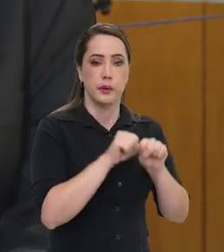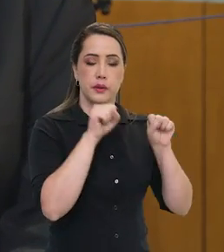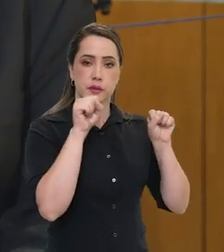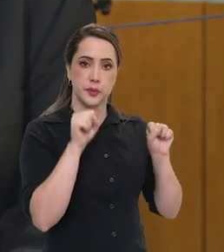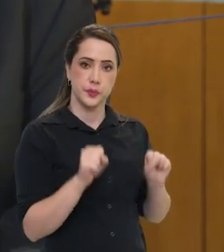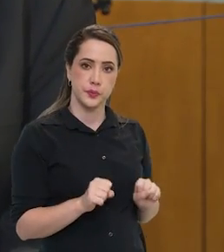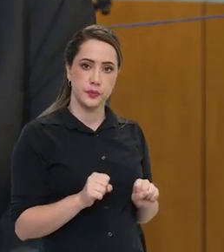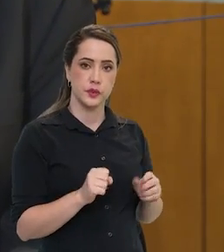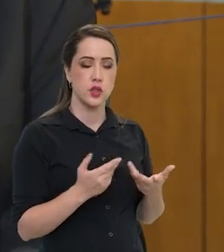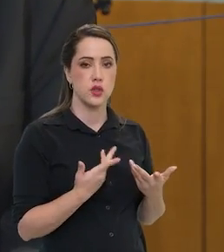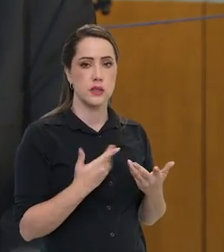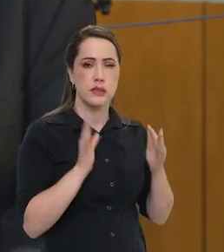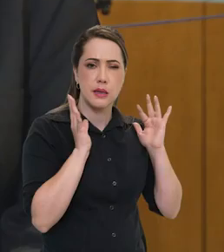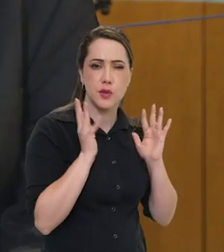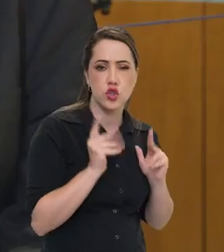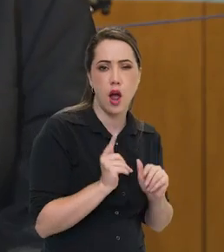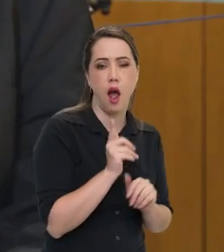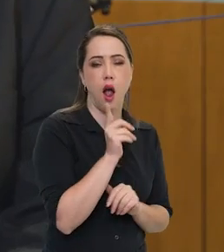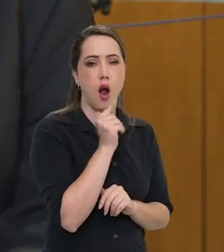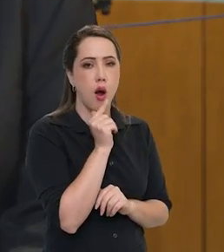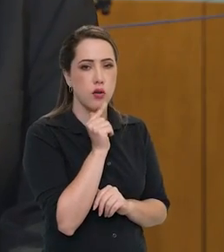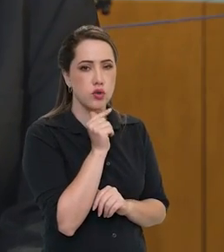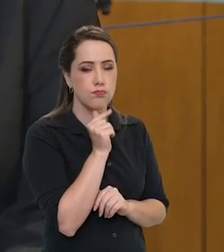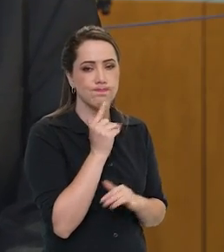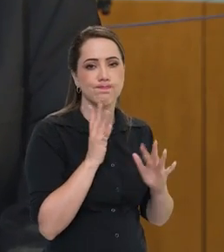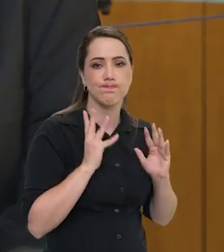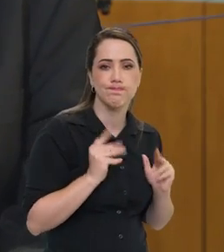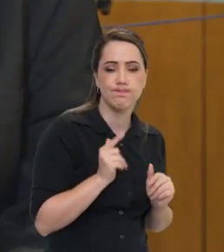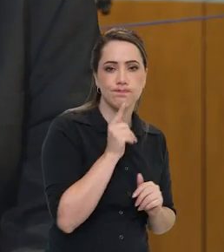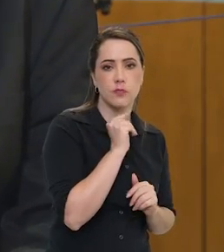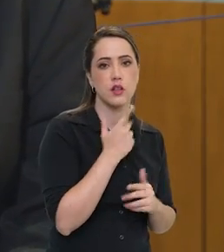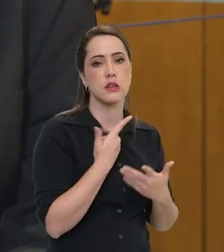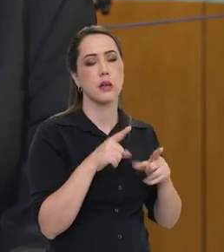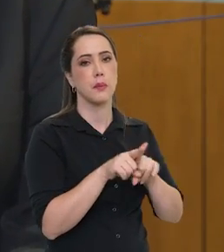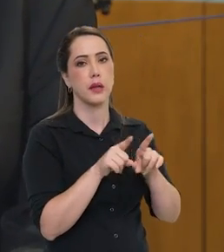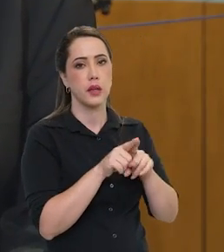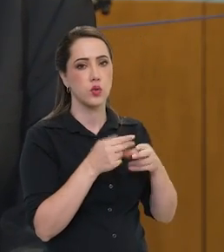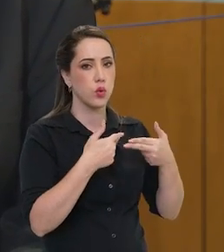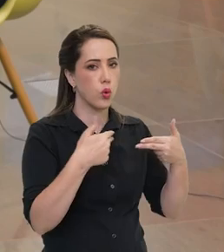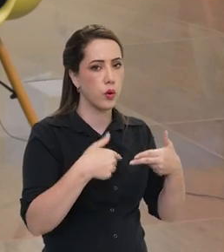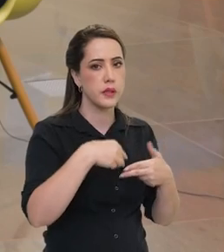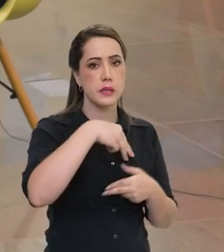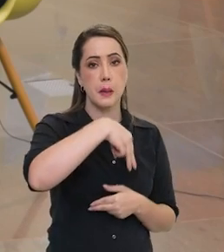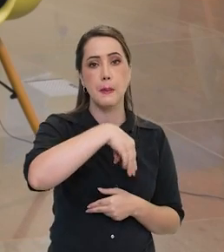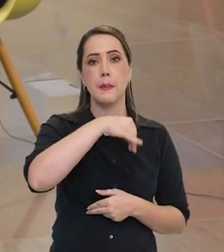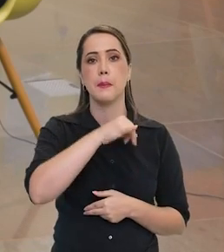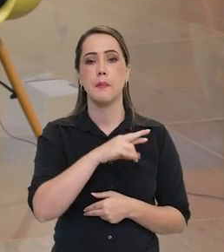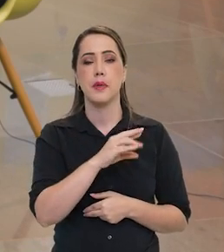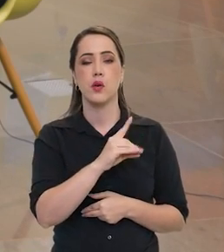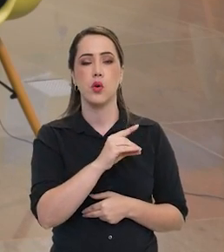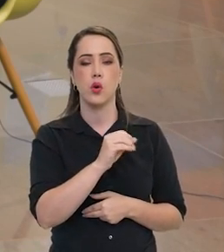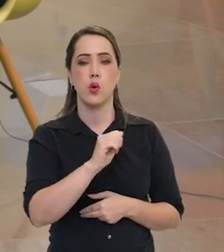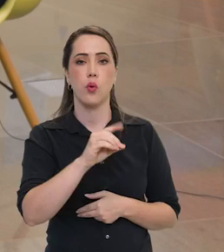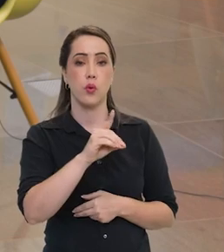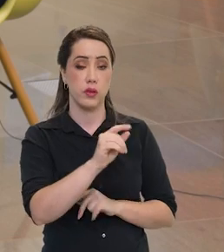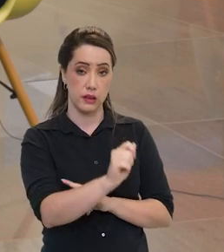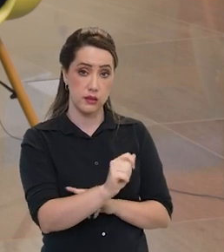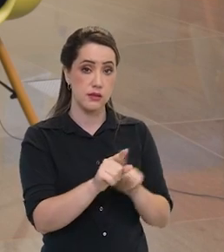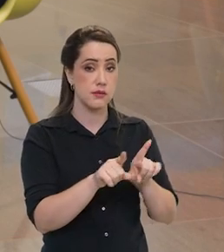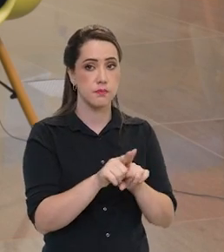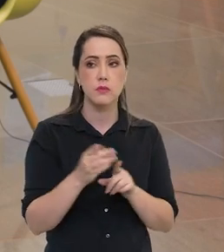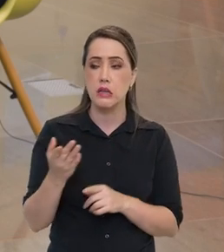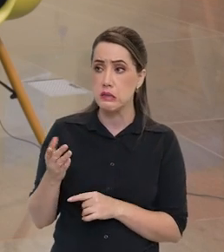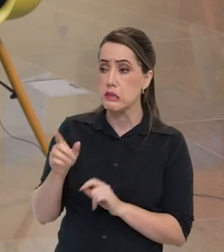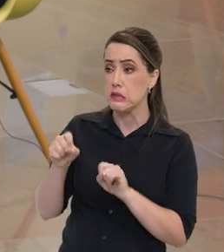Melhoria de sistemas de purificação de água, sistemas de micro-ondas, tudo isso... Exato em alimentação,